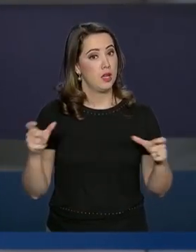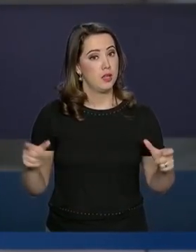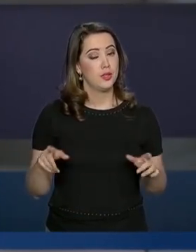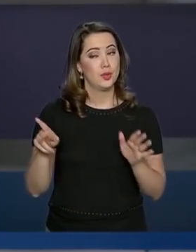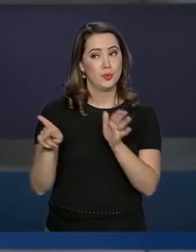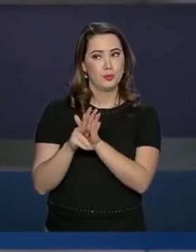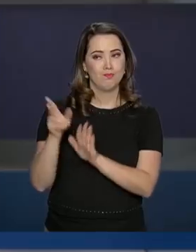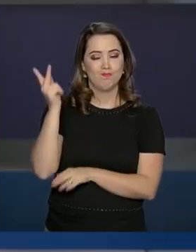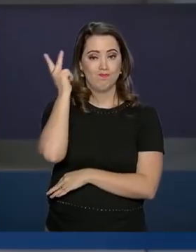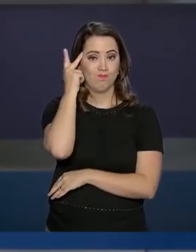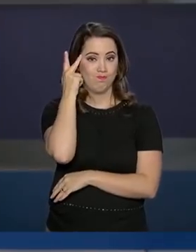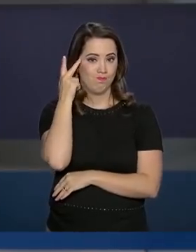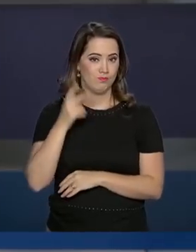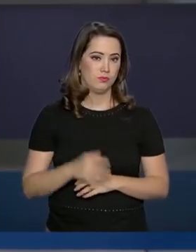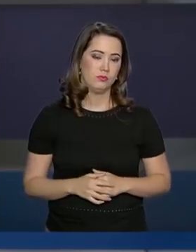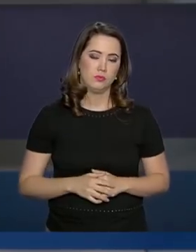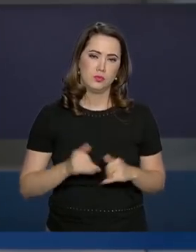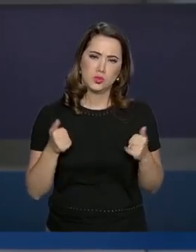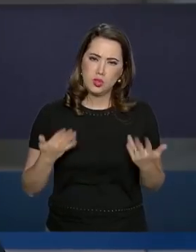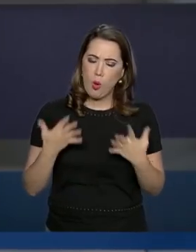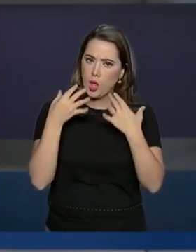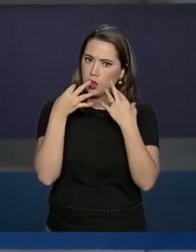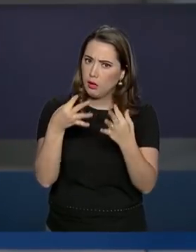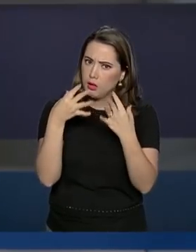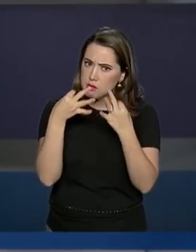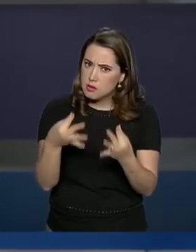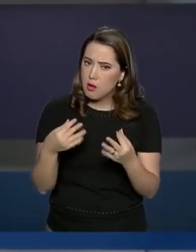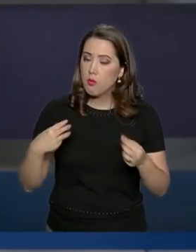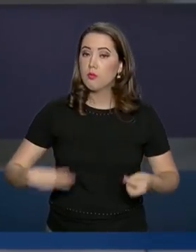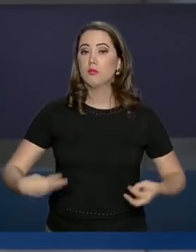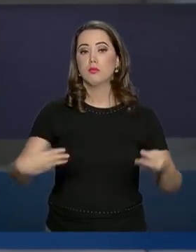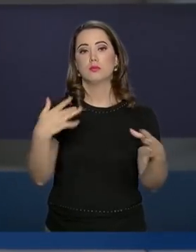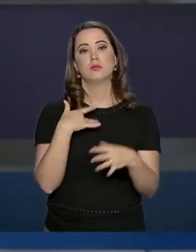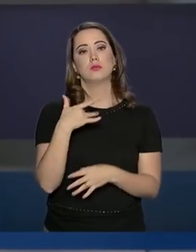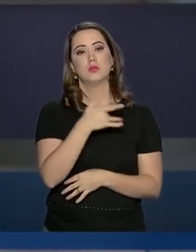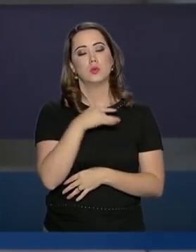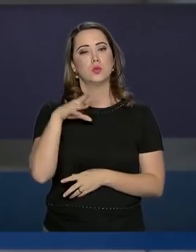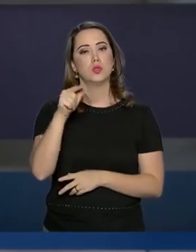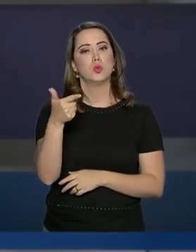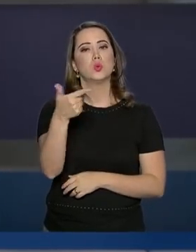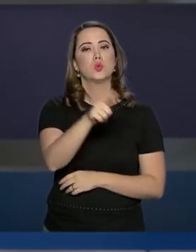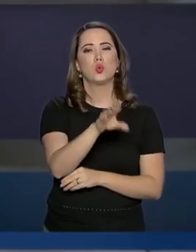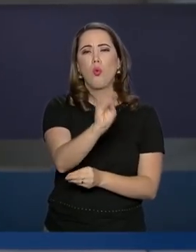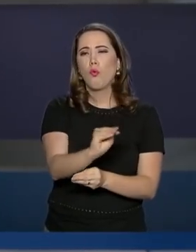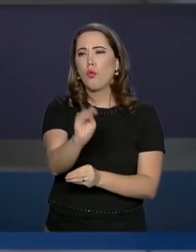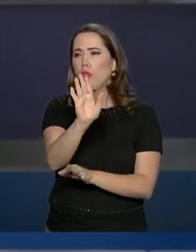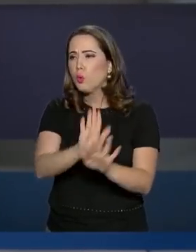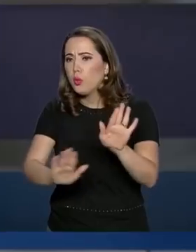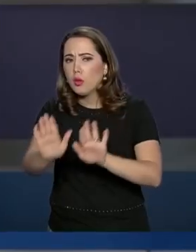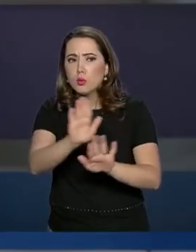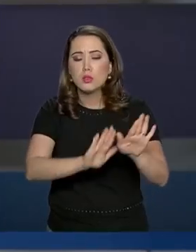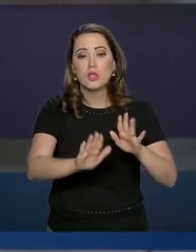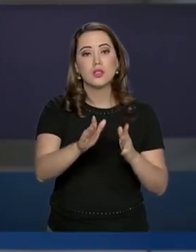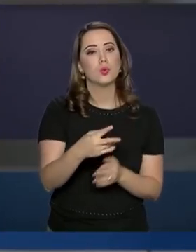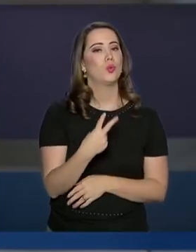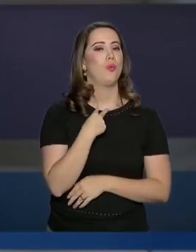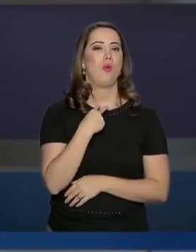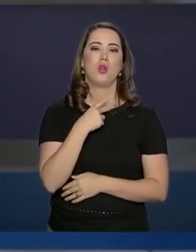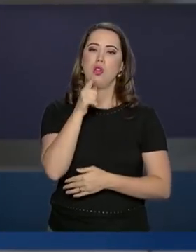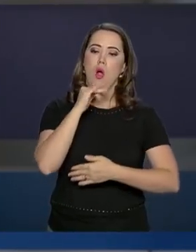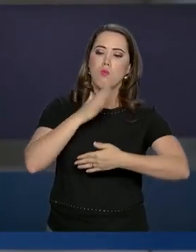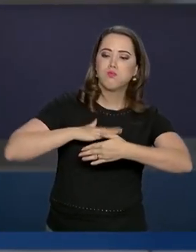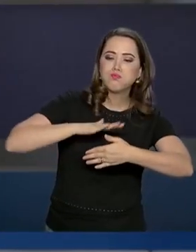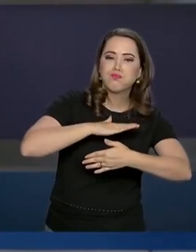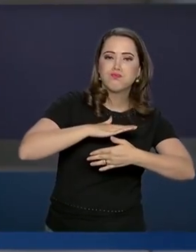parte no estado de São Paulo. Por isso, o alerta do Ministério da Saúde para que todos reforcem os cuidados. E não deixar água